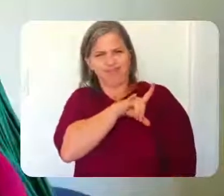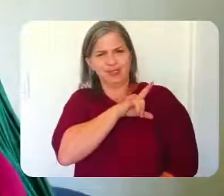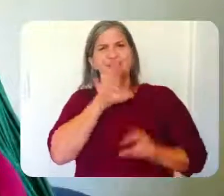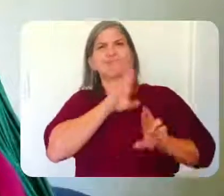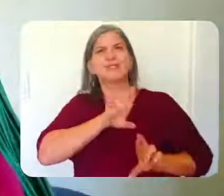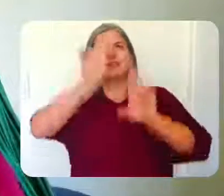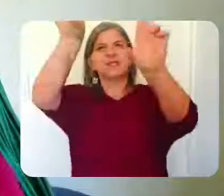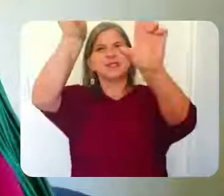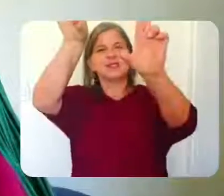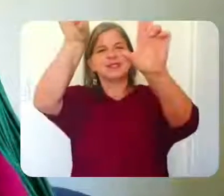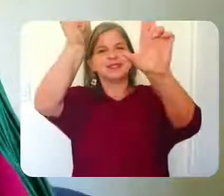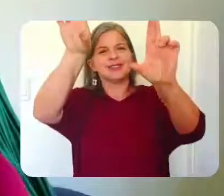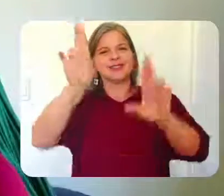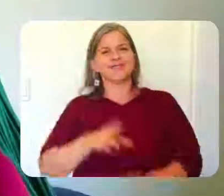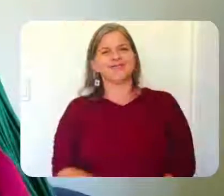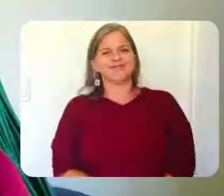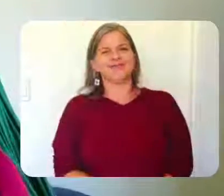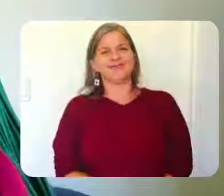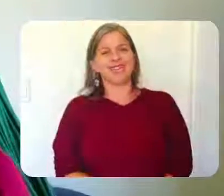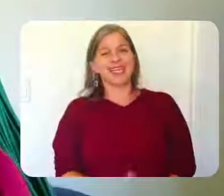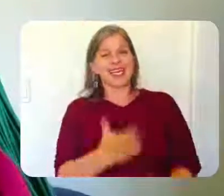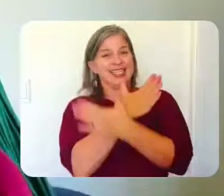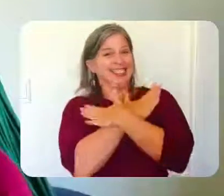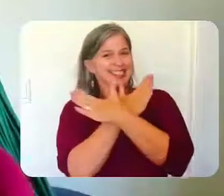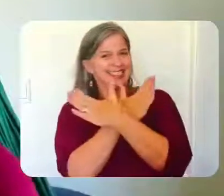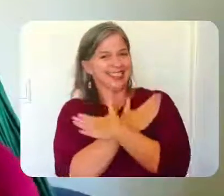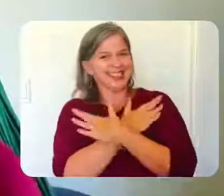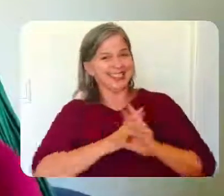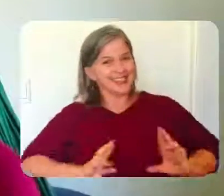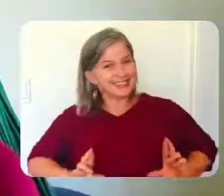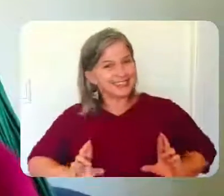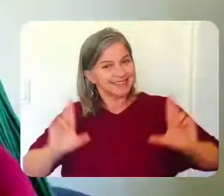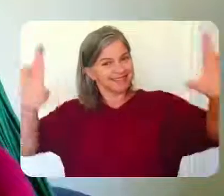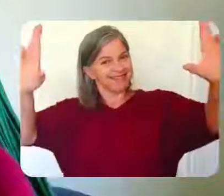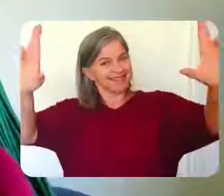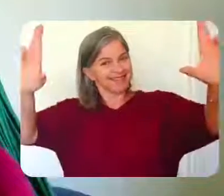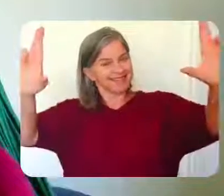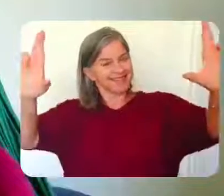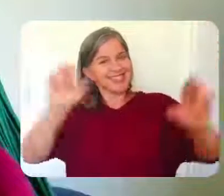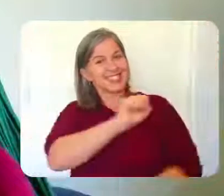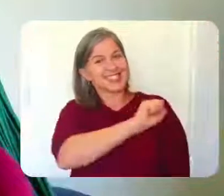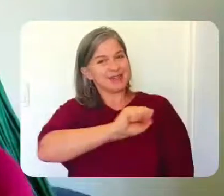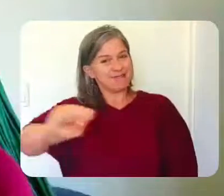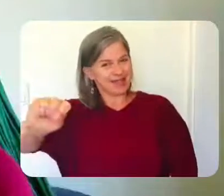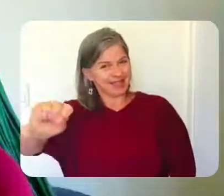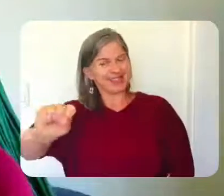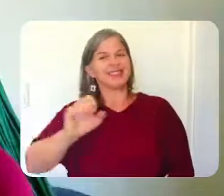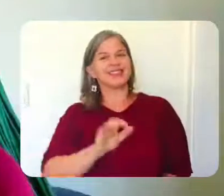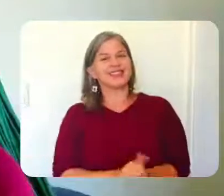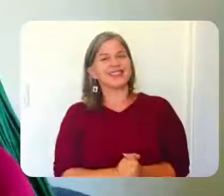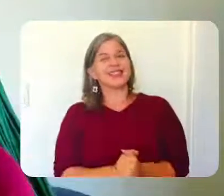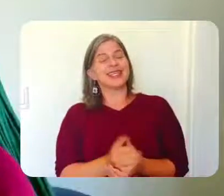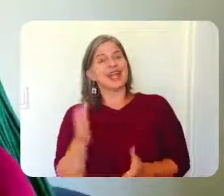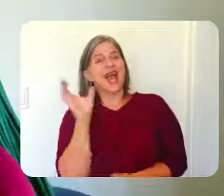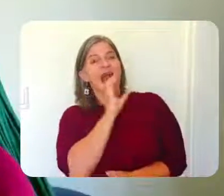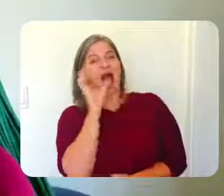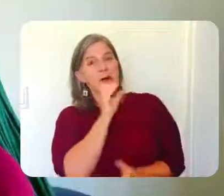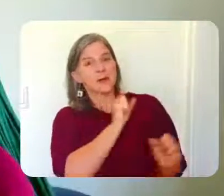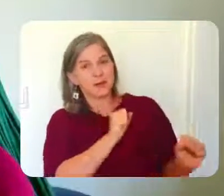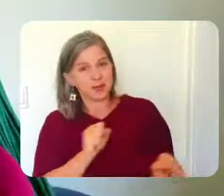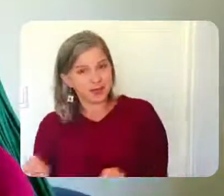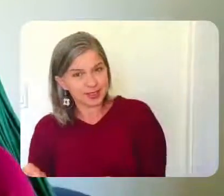preenche a alma e o coração. Um grande abraço, um excelente semestre para todos nós e que brevemente